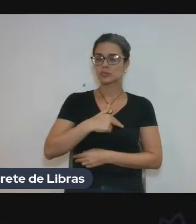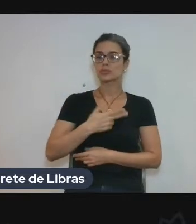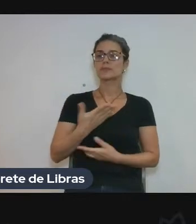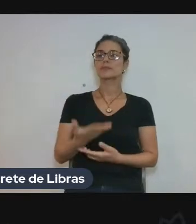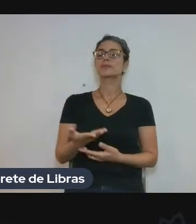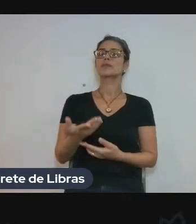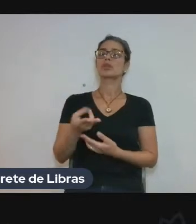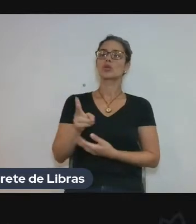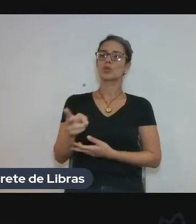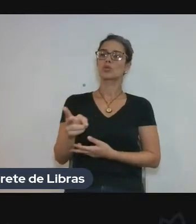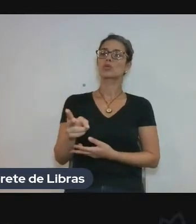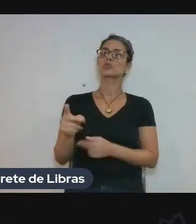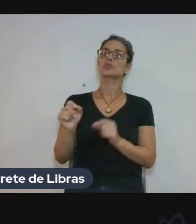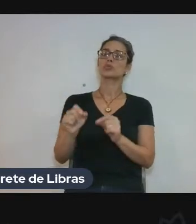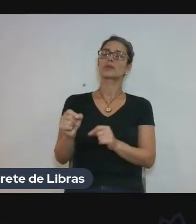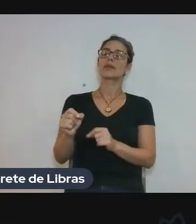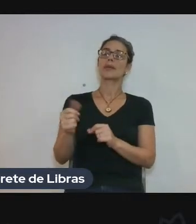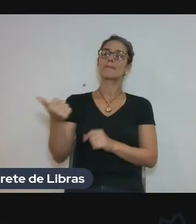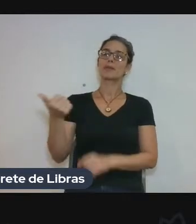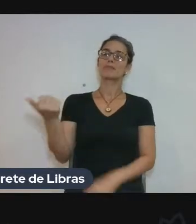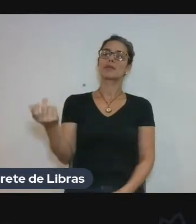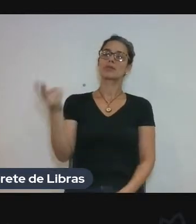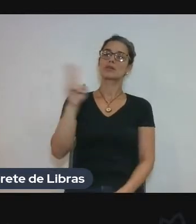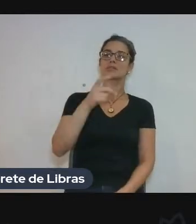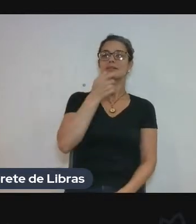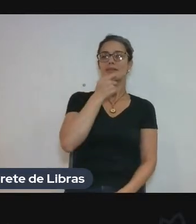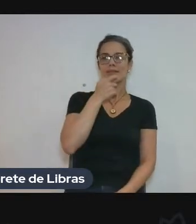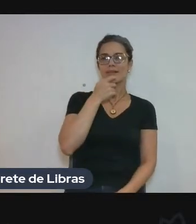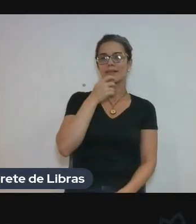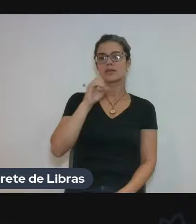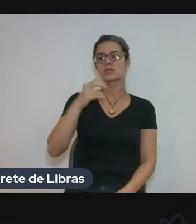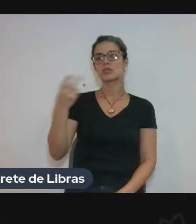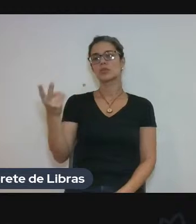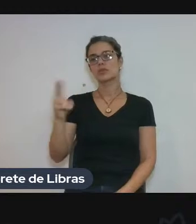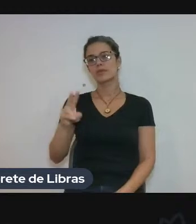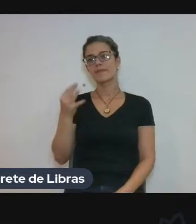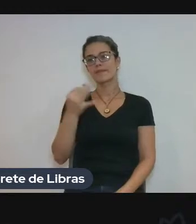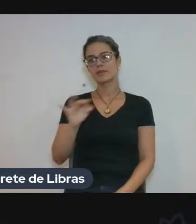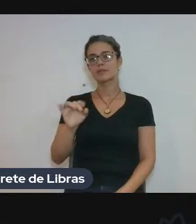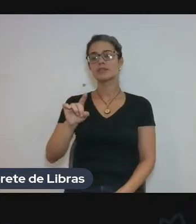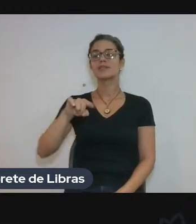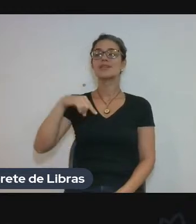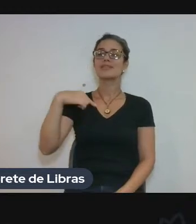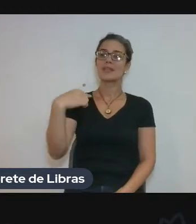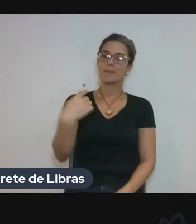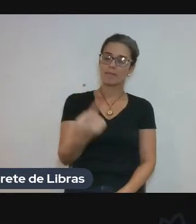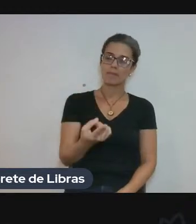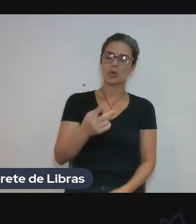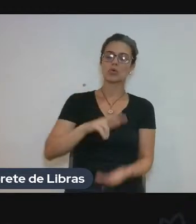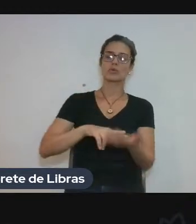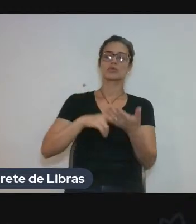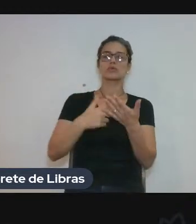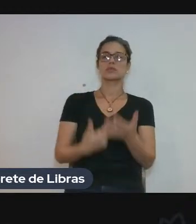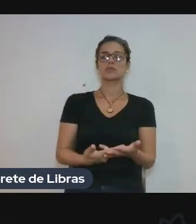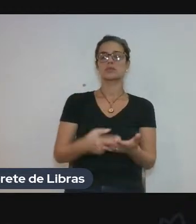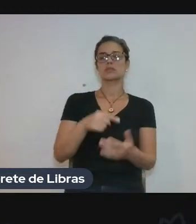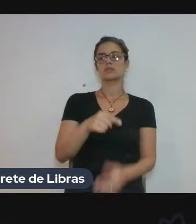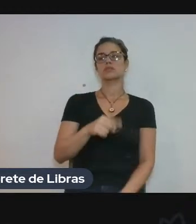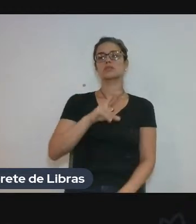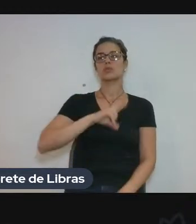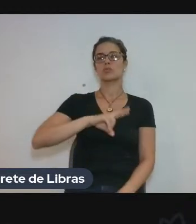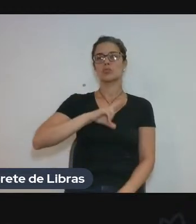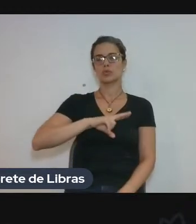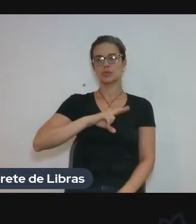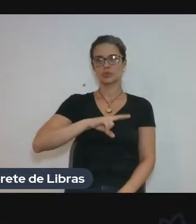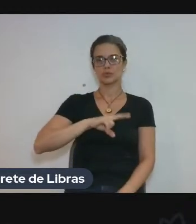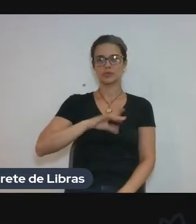sendo traduzido de forma indireta para o português. então também reflete também uma falta